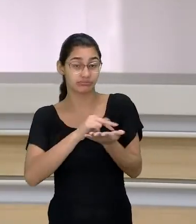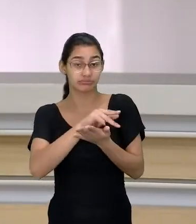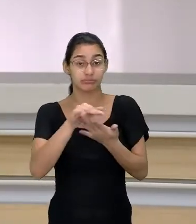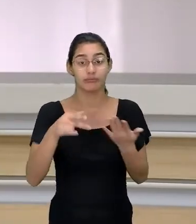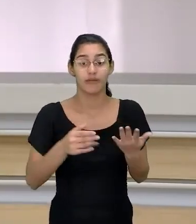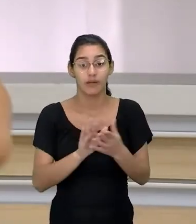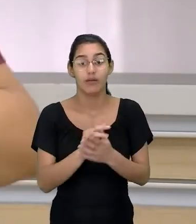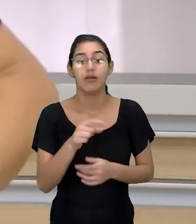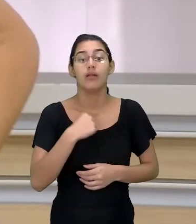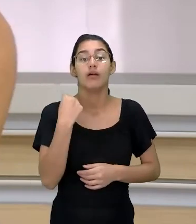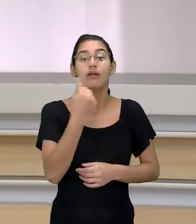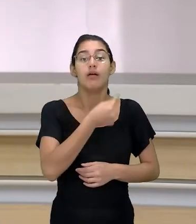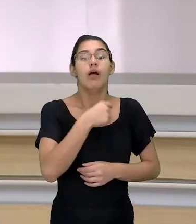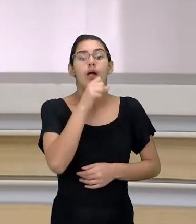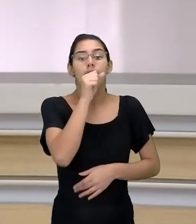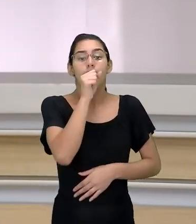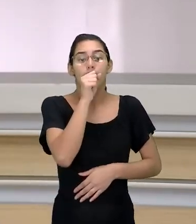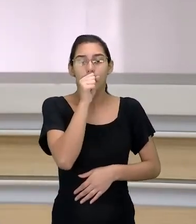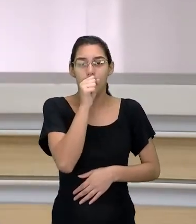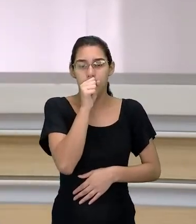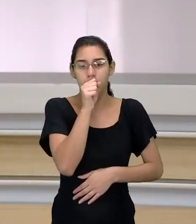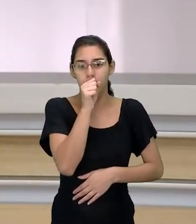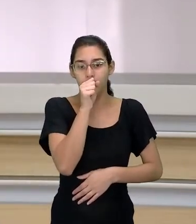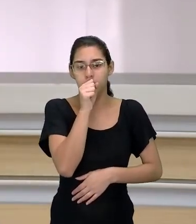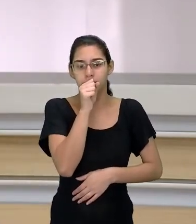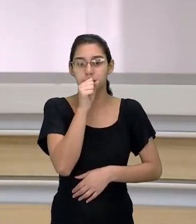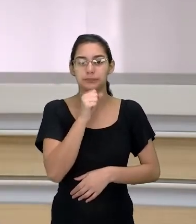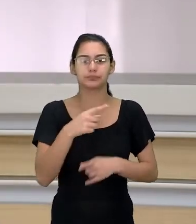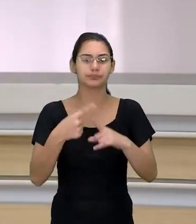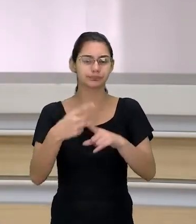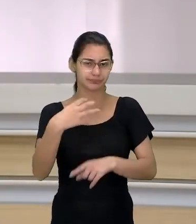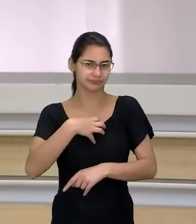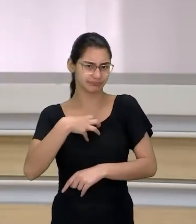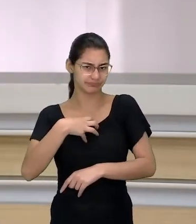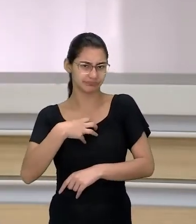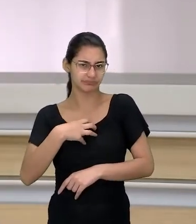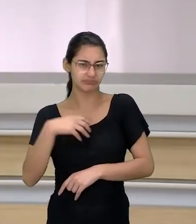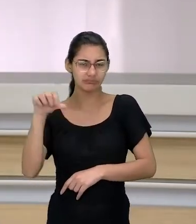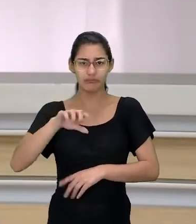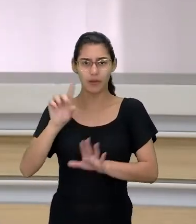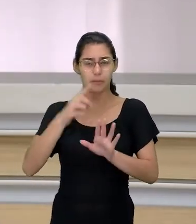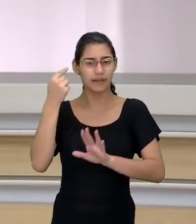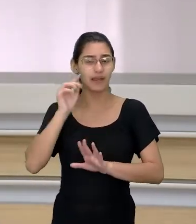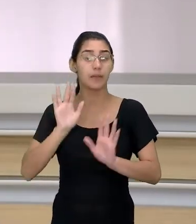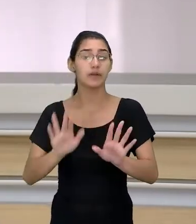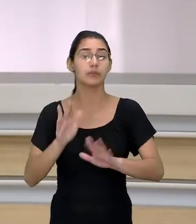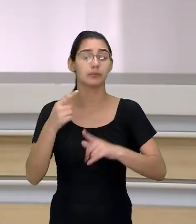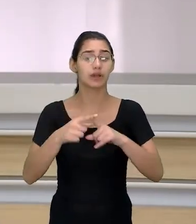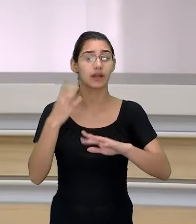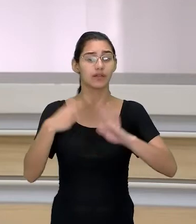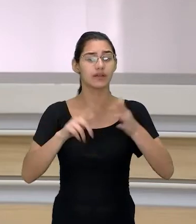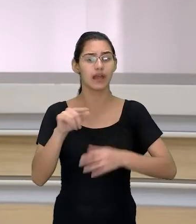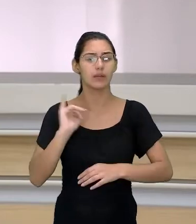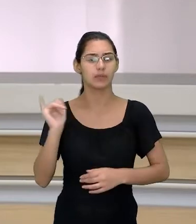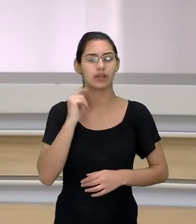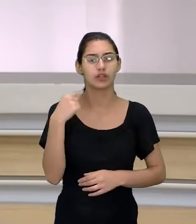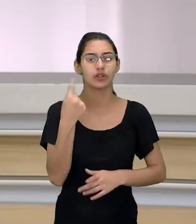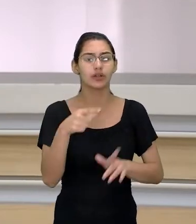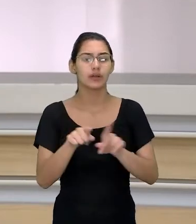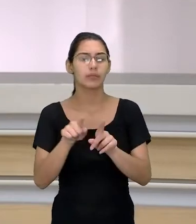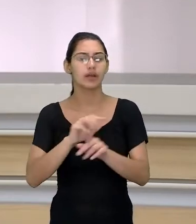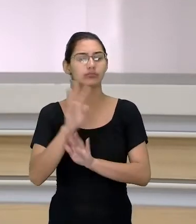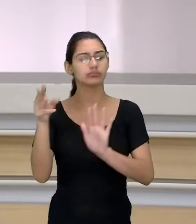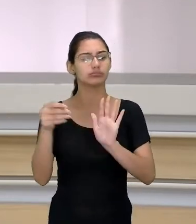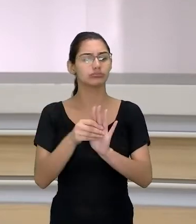tipo. A gente, e eu falo isso, não é para que a gente se sinta mal, essa não é ideia. Mas é que às vezes é importante a gente também se